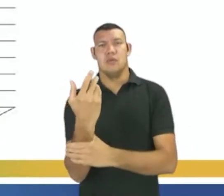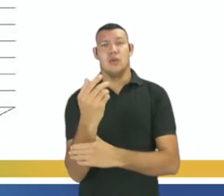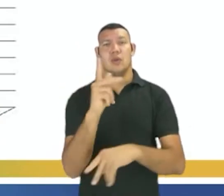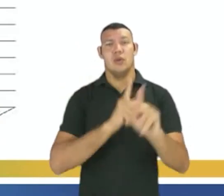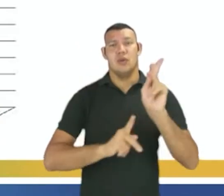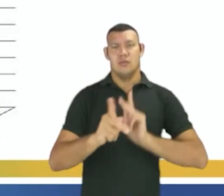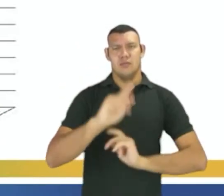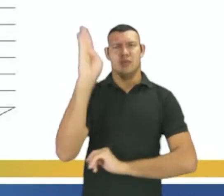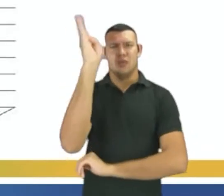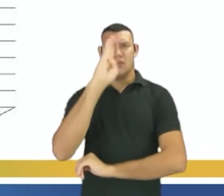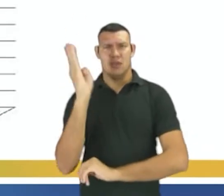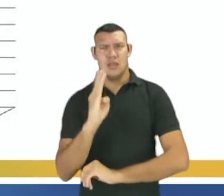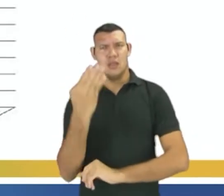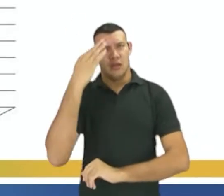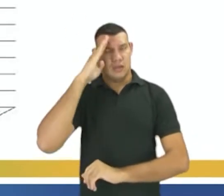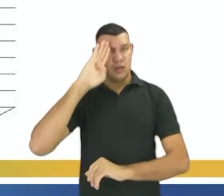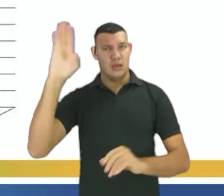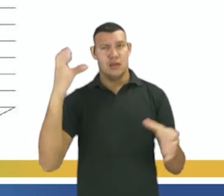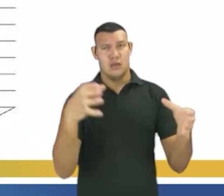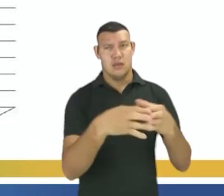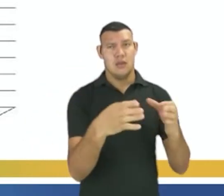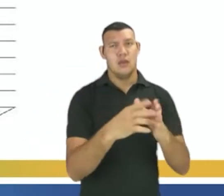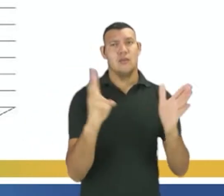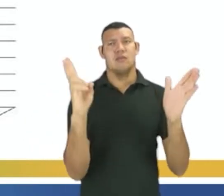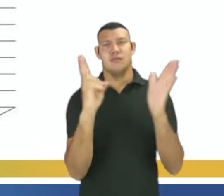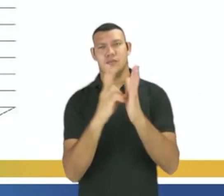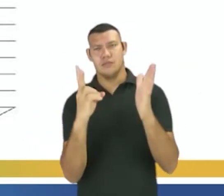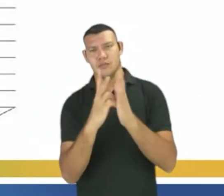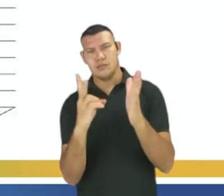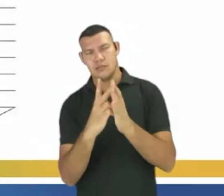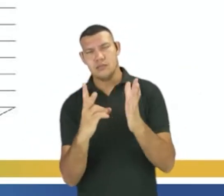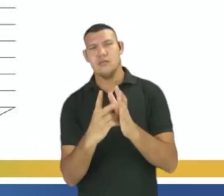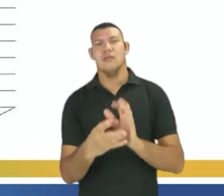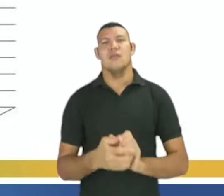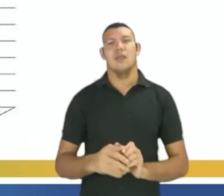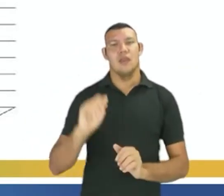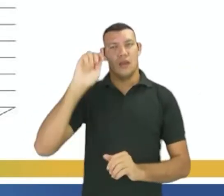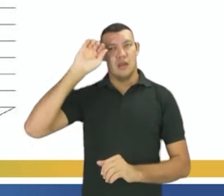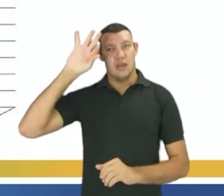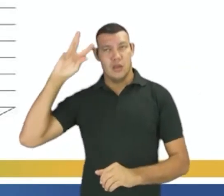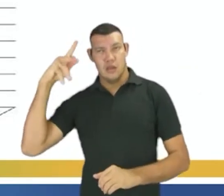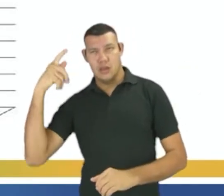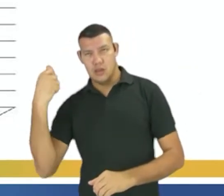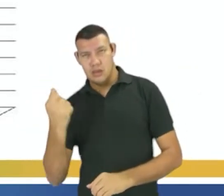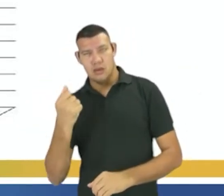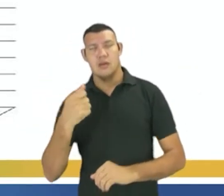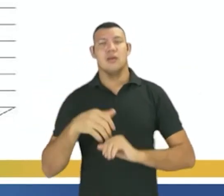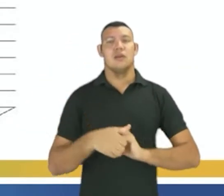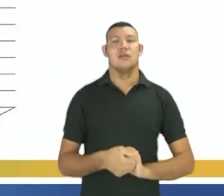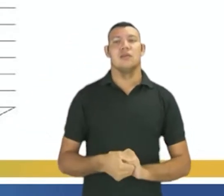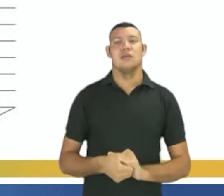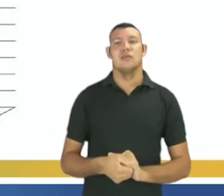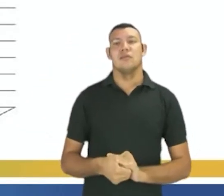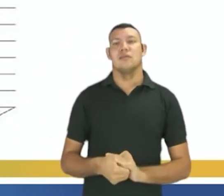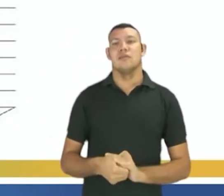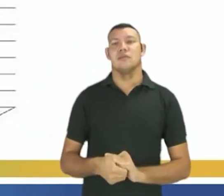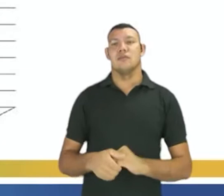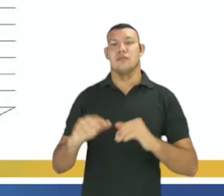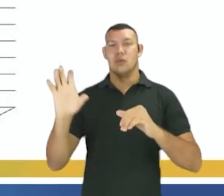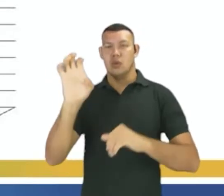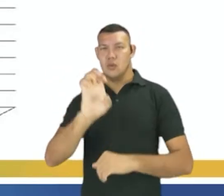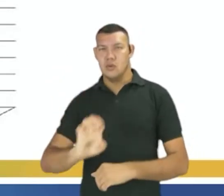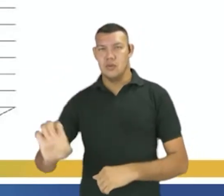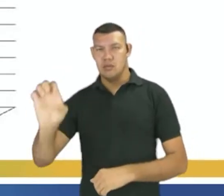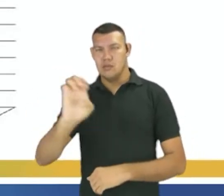principais grupos foram os povos indígenas, africanos, imigrantes europeus e asiáticos. Esse gráfico vai mostrar para vocês